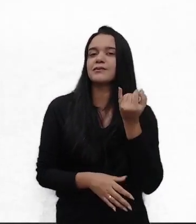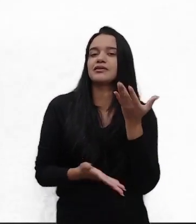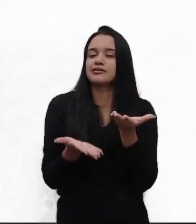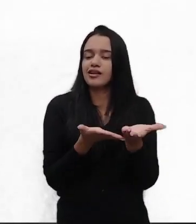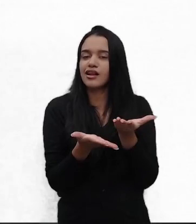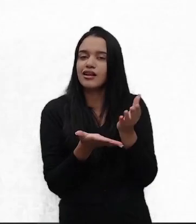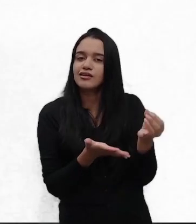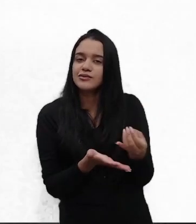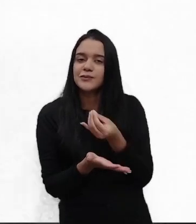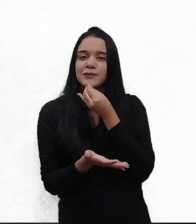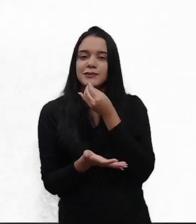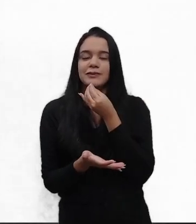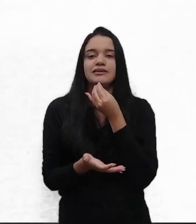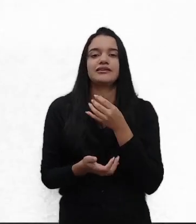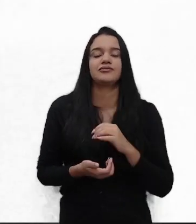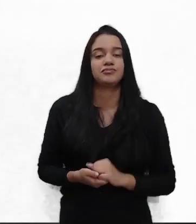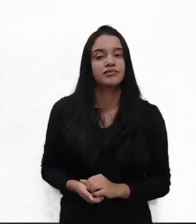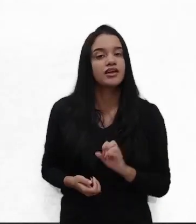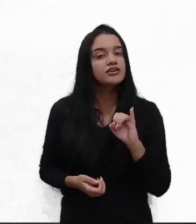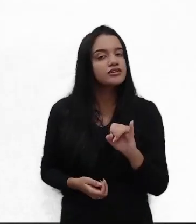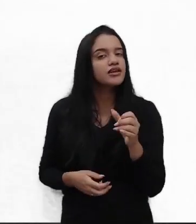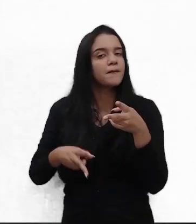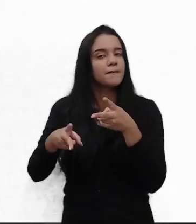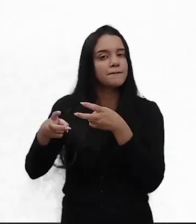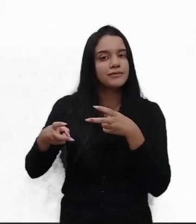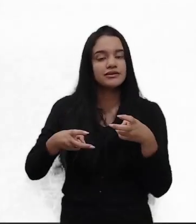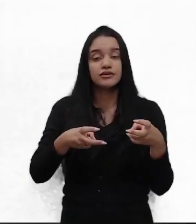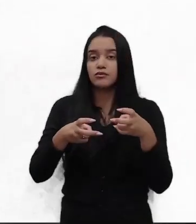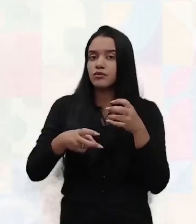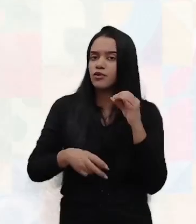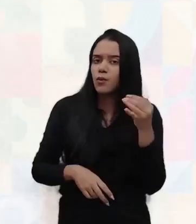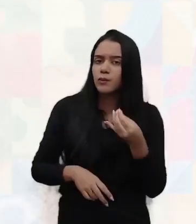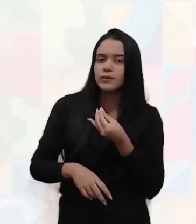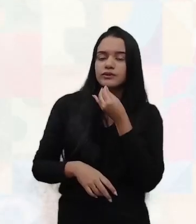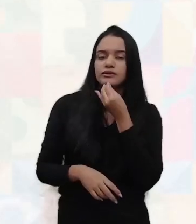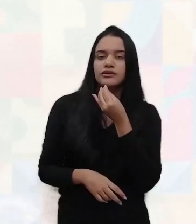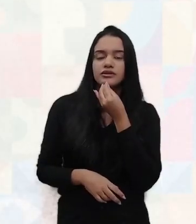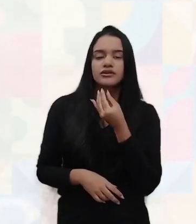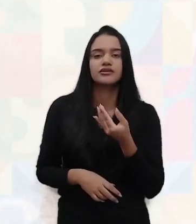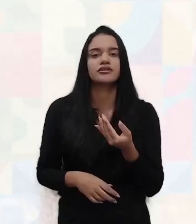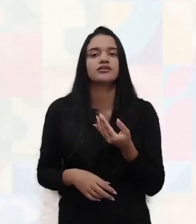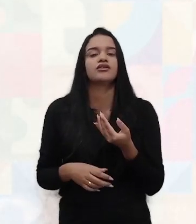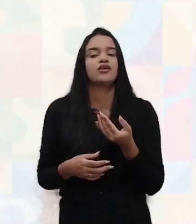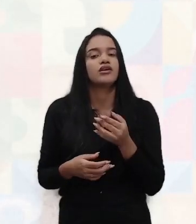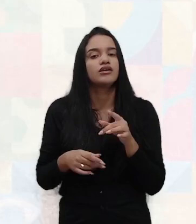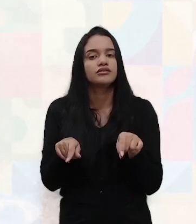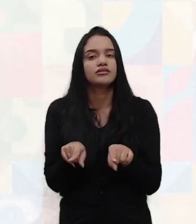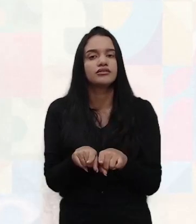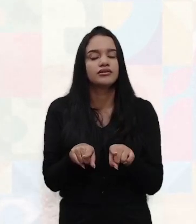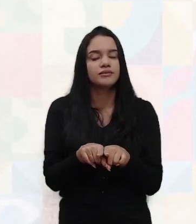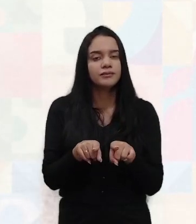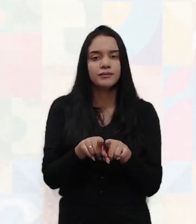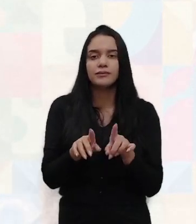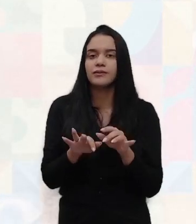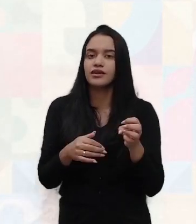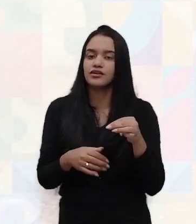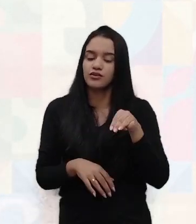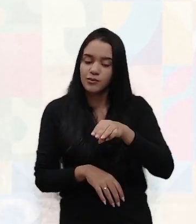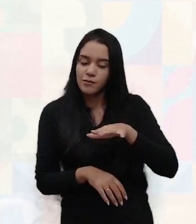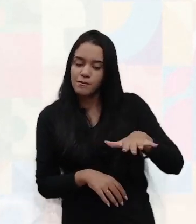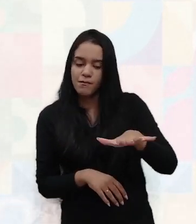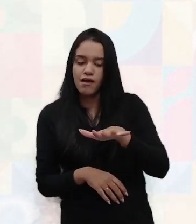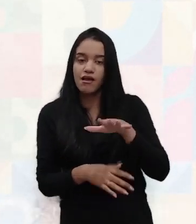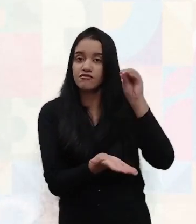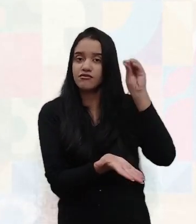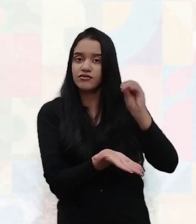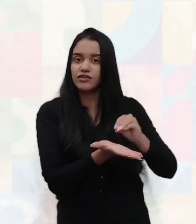em algo mercadológico. Se você identificou uma oportunidade, se você consegue vislumbrar que o mercado está carente, está